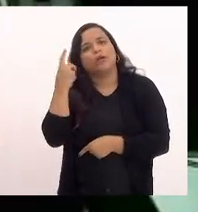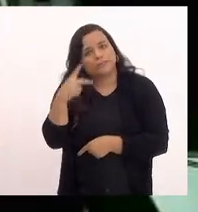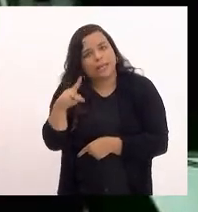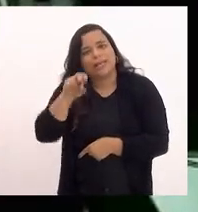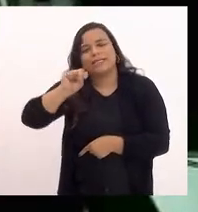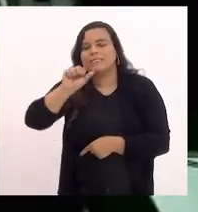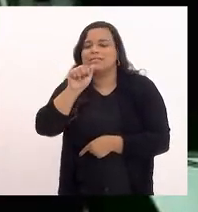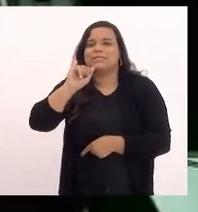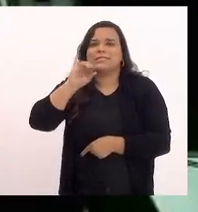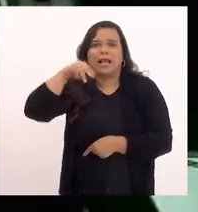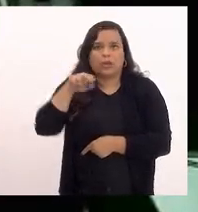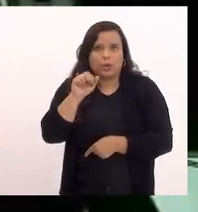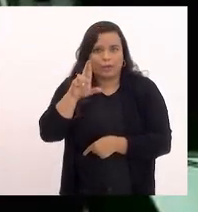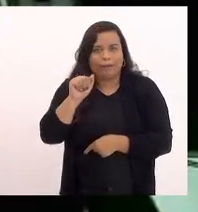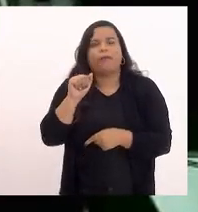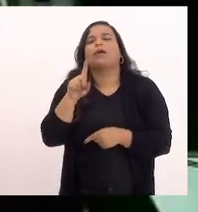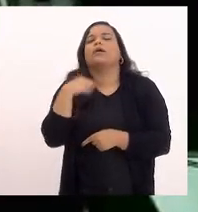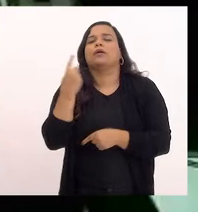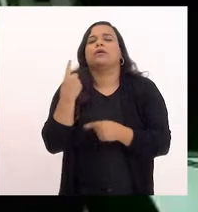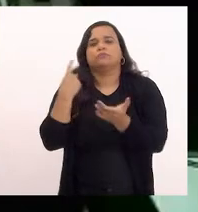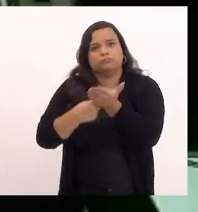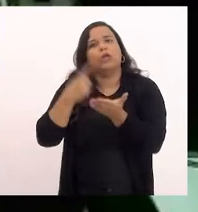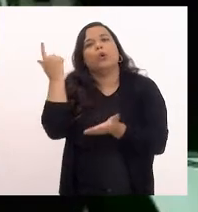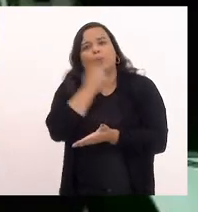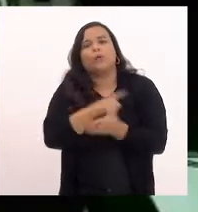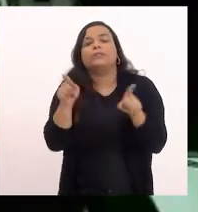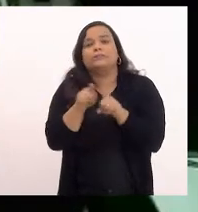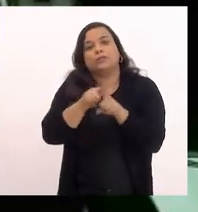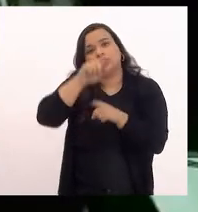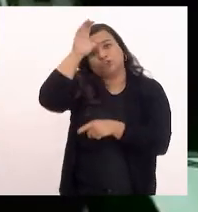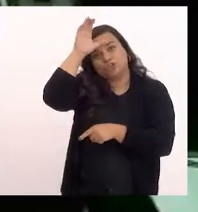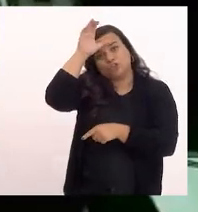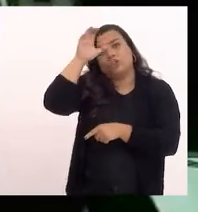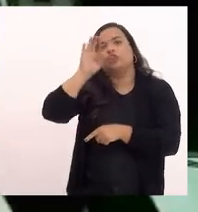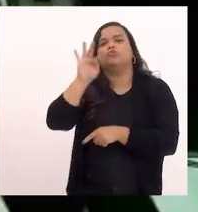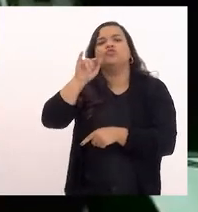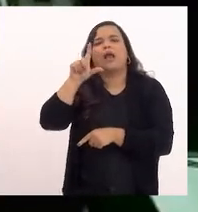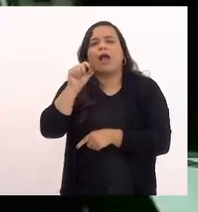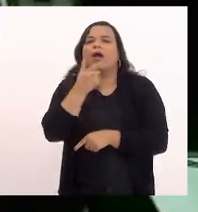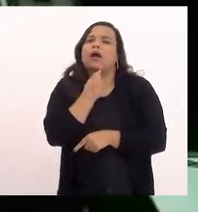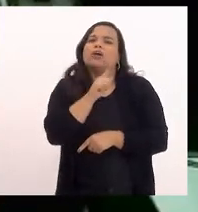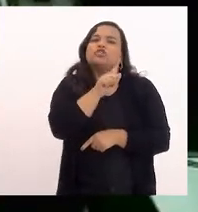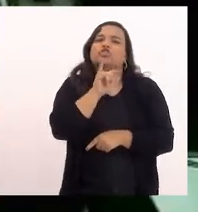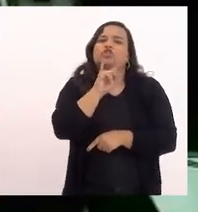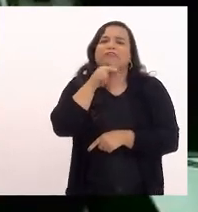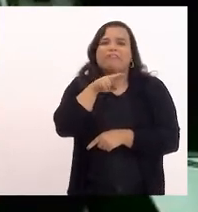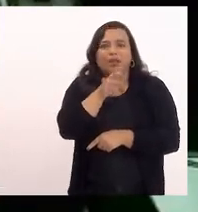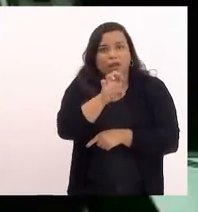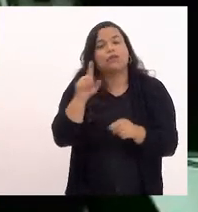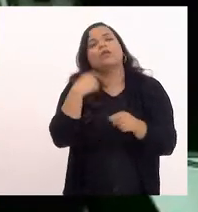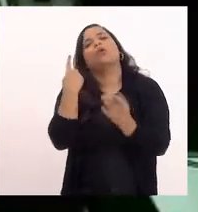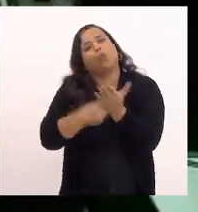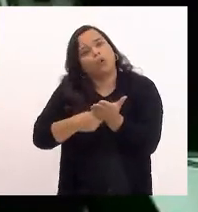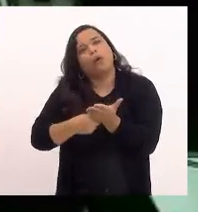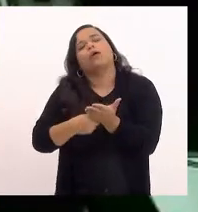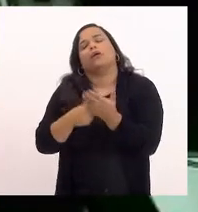e o tio do Giovanni tio do Tiago para que a gente possa também